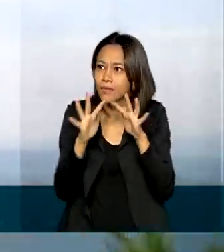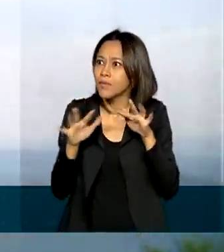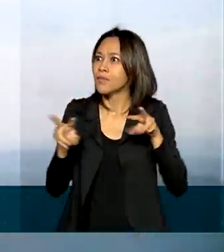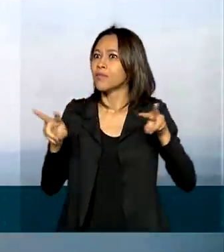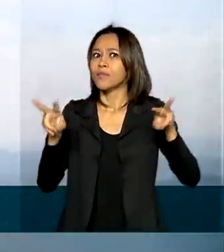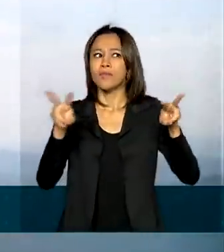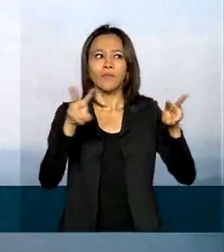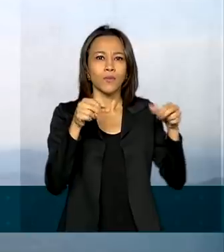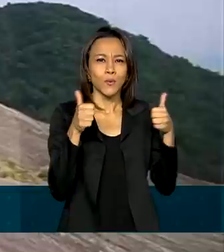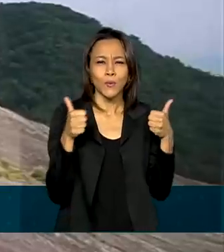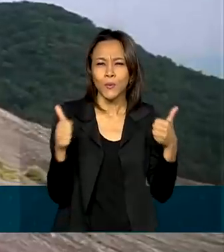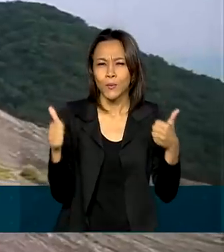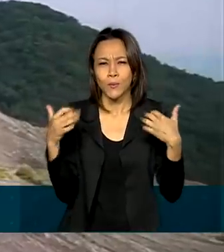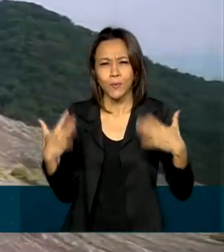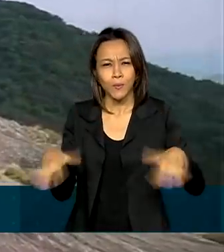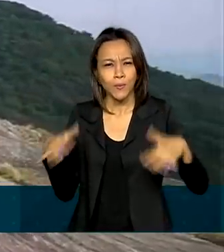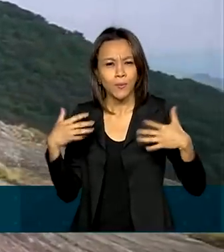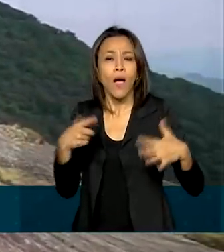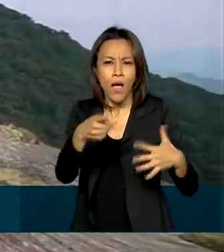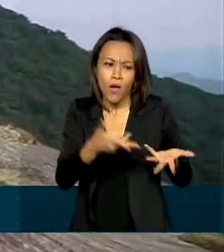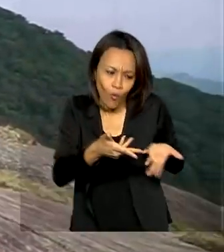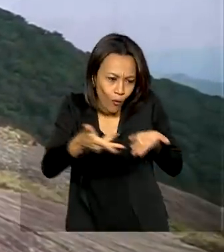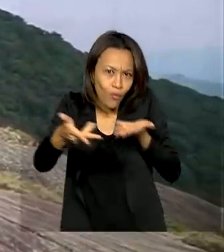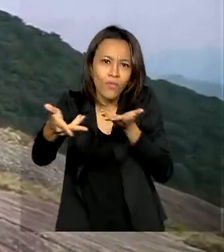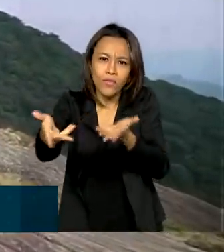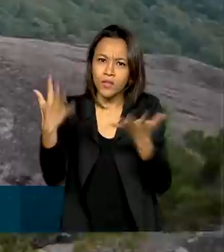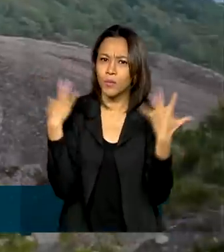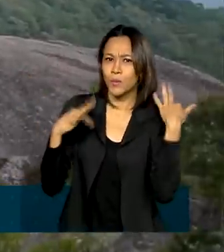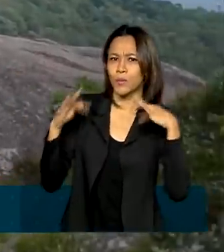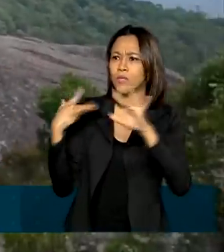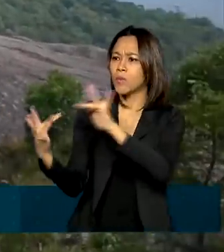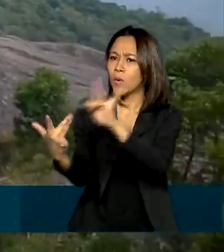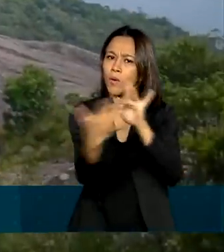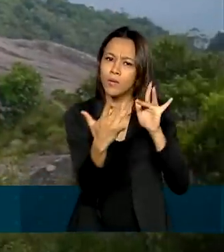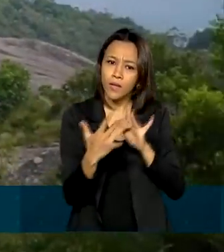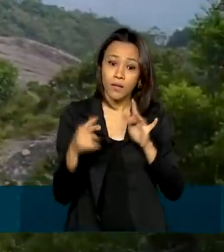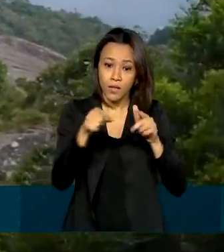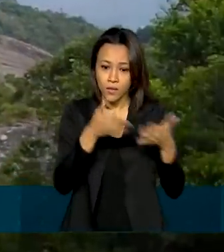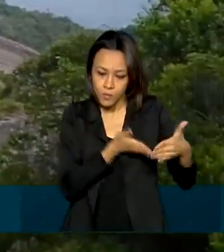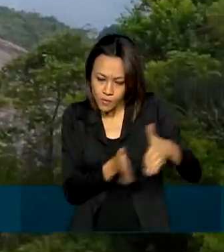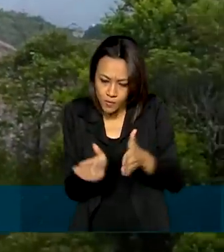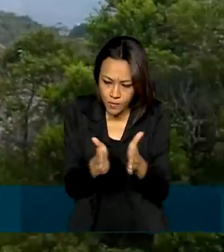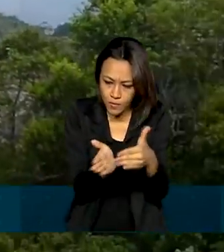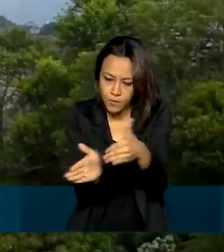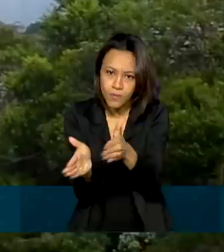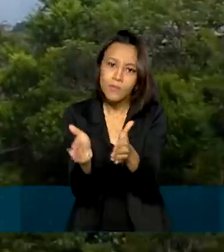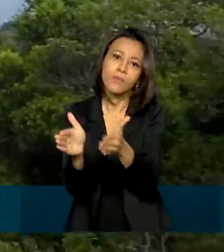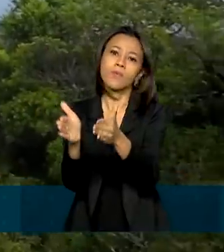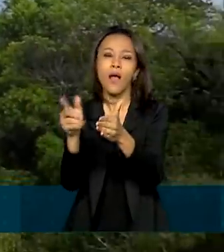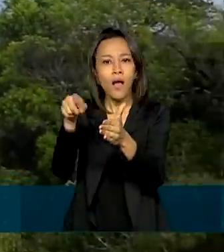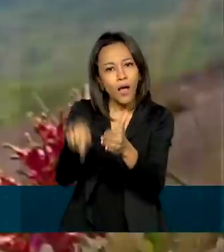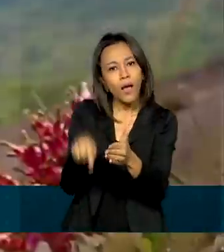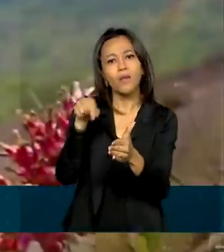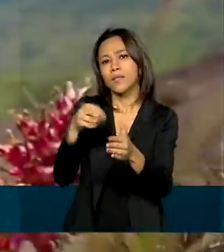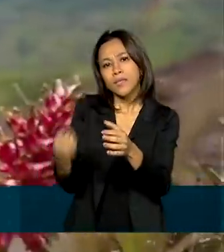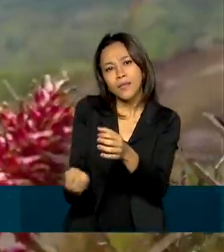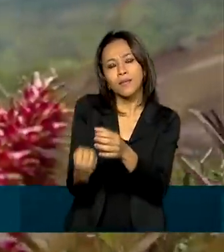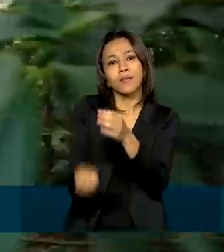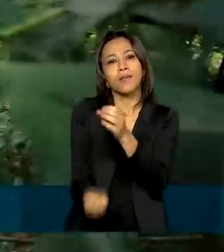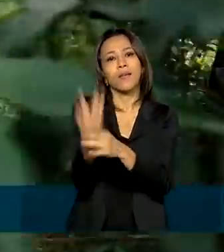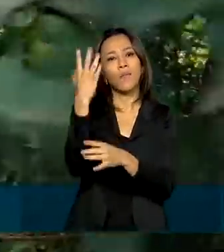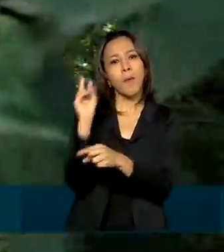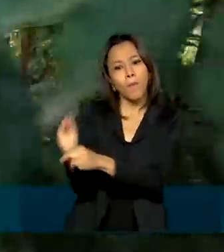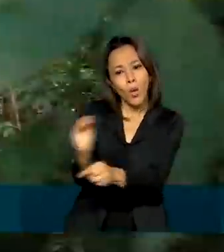são um convite para a integração do turista com o meio ambiente. O caminho faz parte da Rede Trilhas, criada para reconhecer,